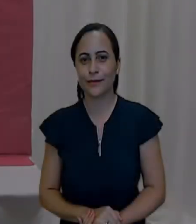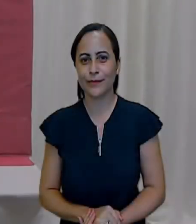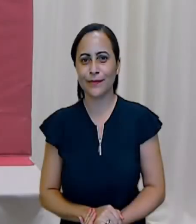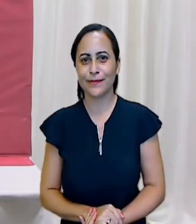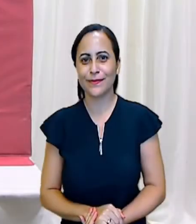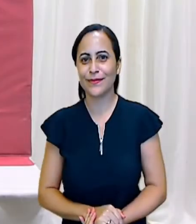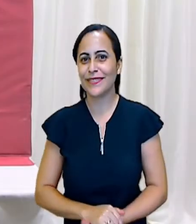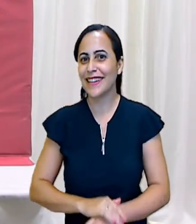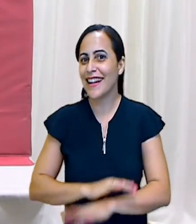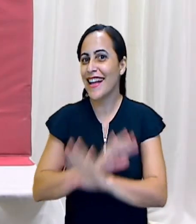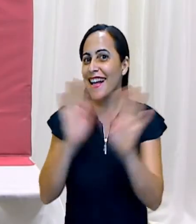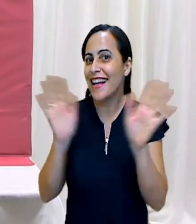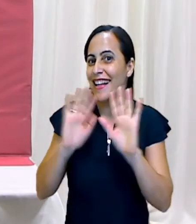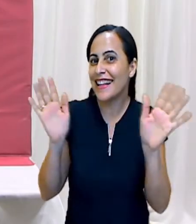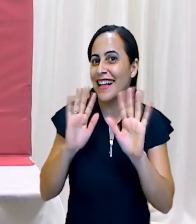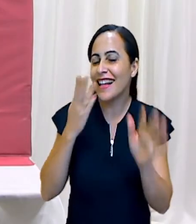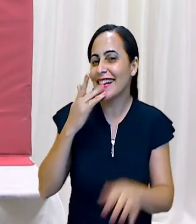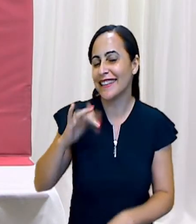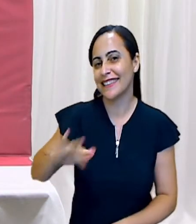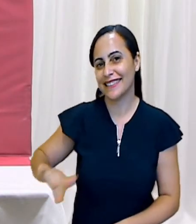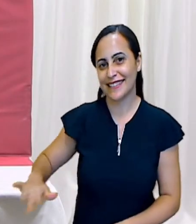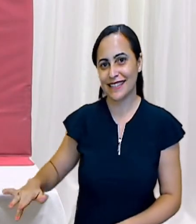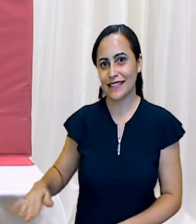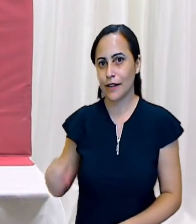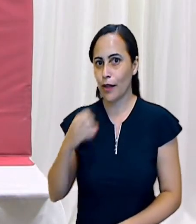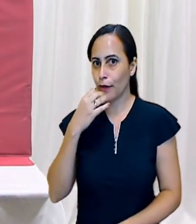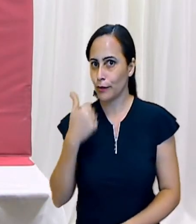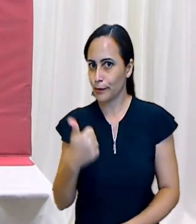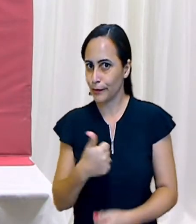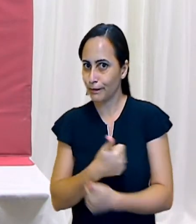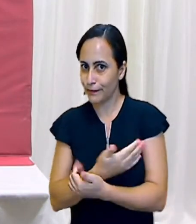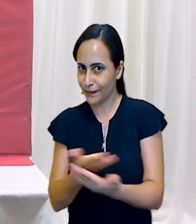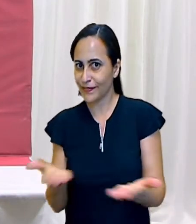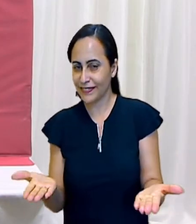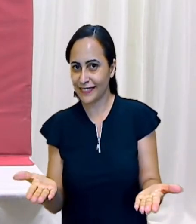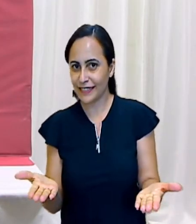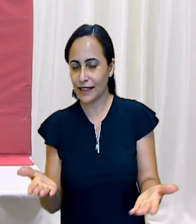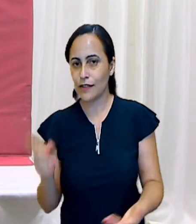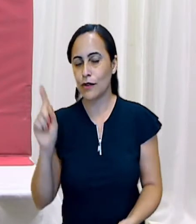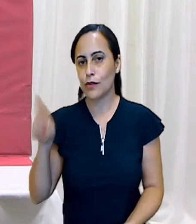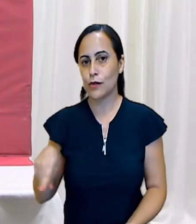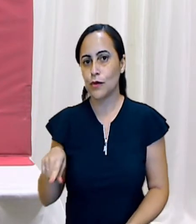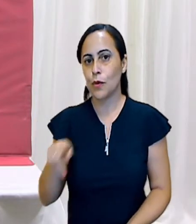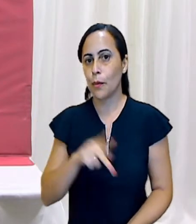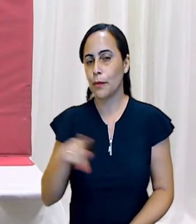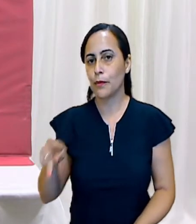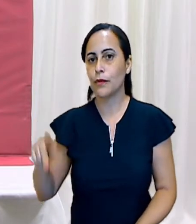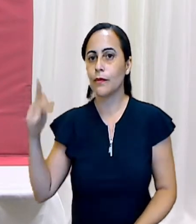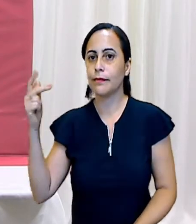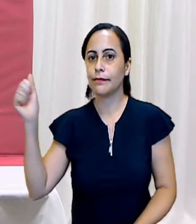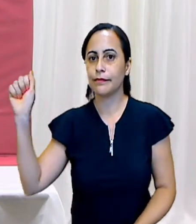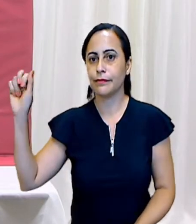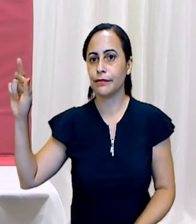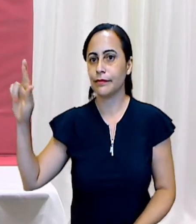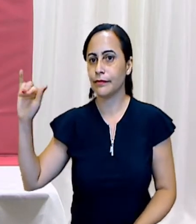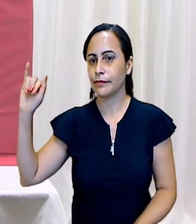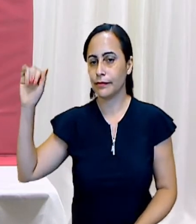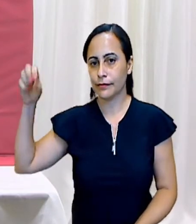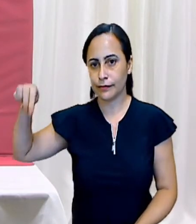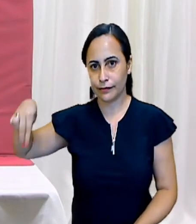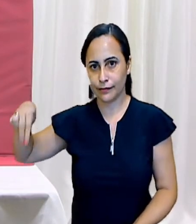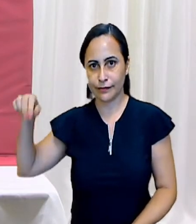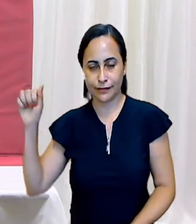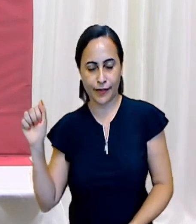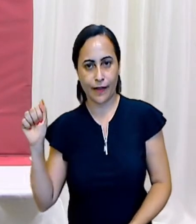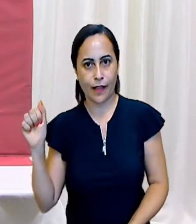Olá, crianças! Tudo bem com vocês? Eu sou a professora Karina e estamos aqui para mais uma